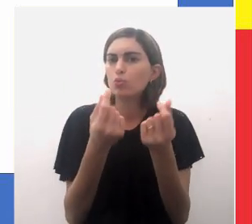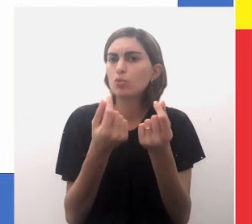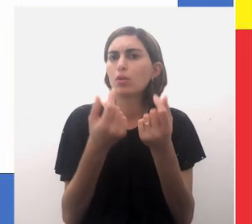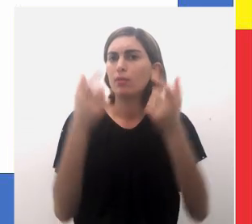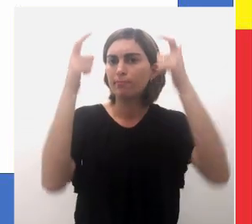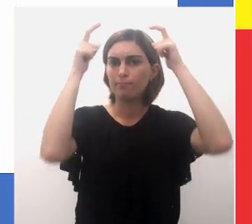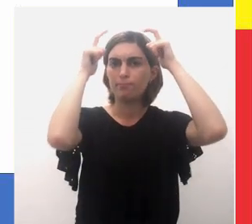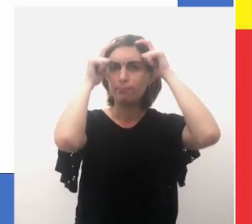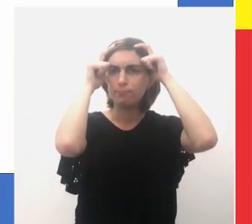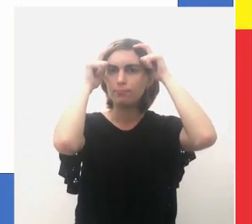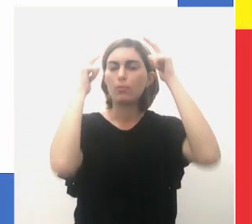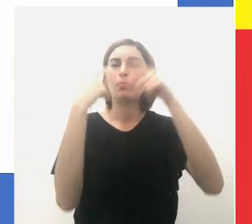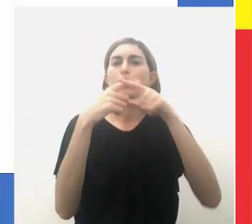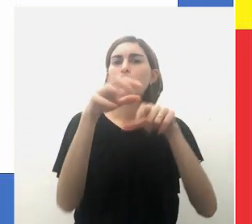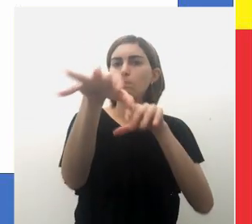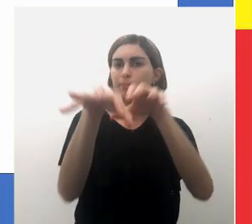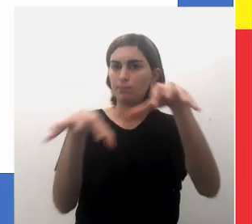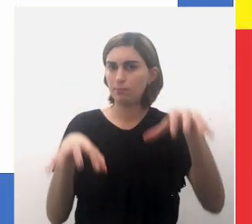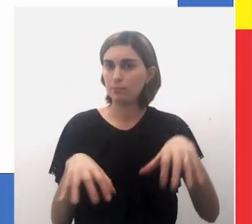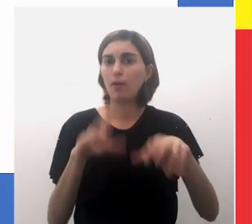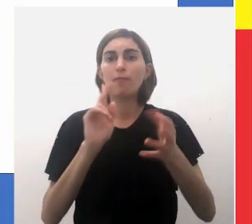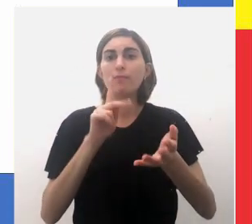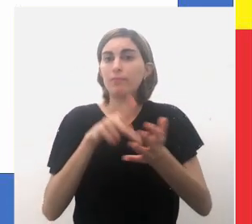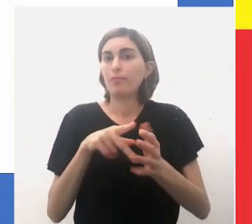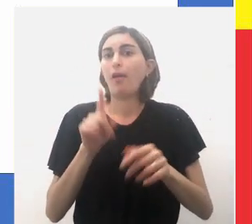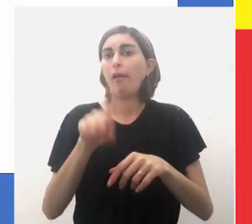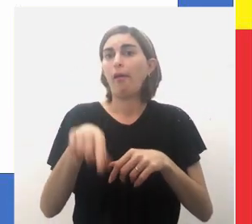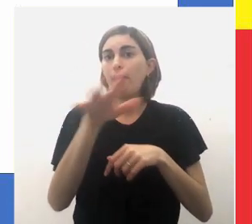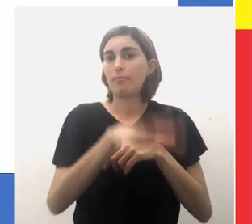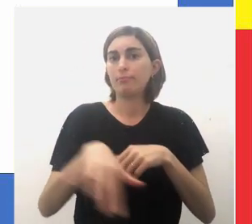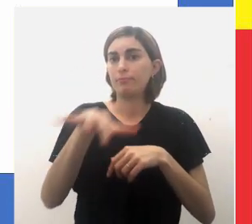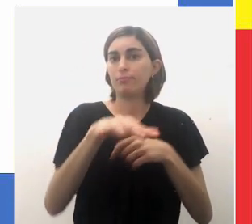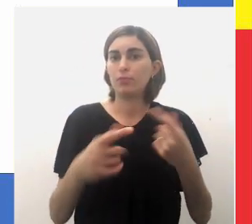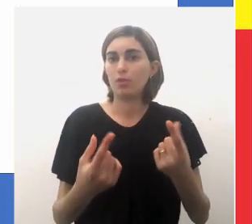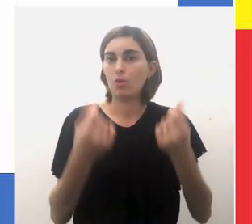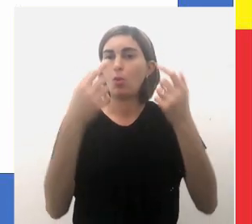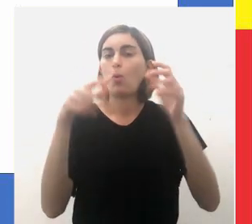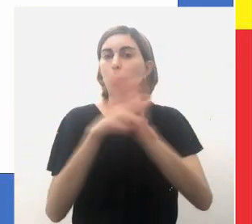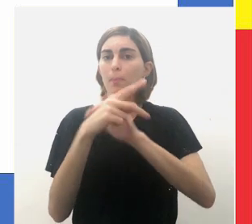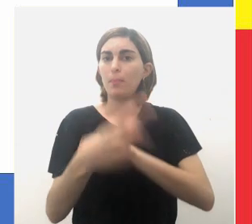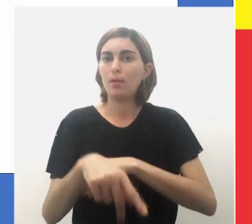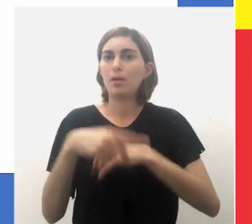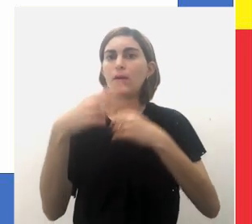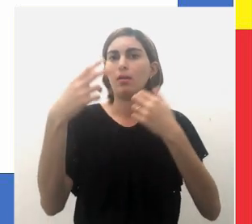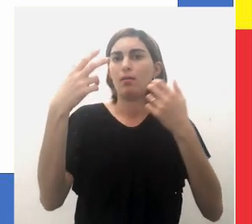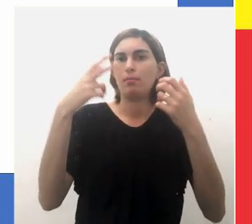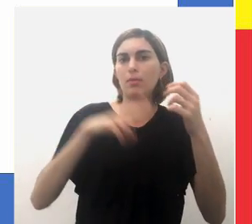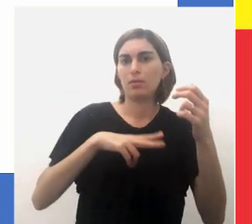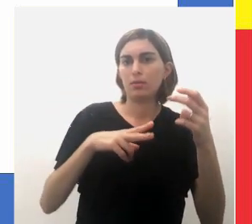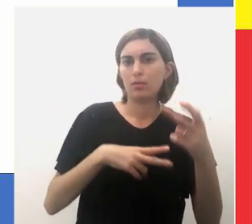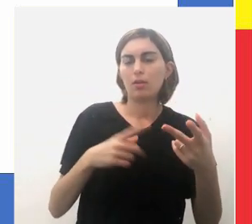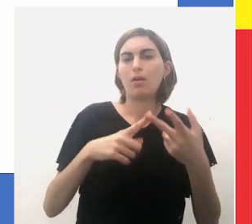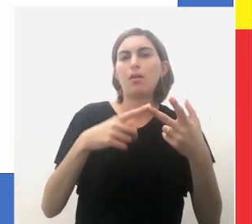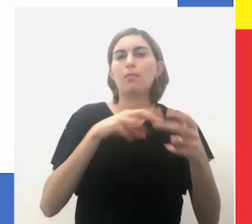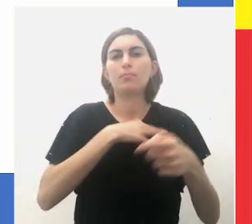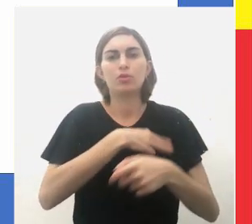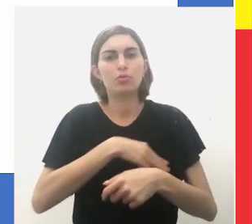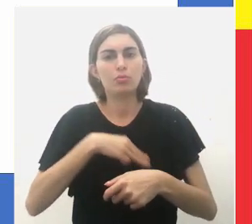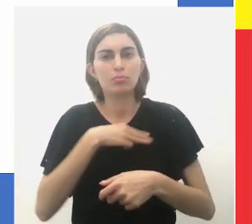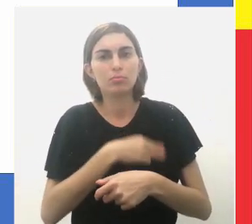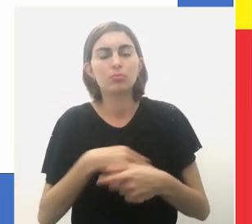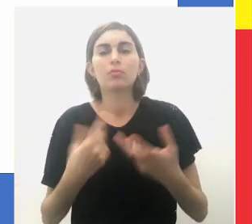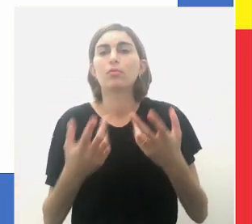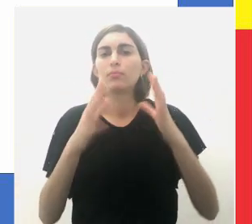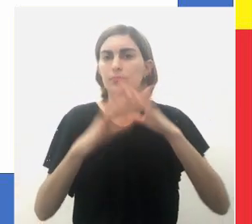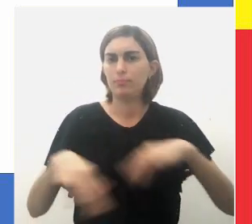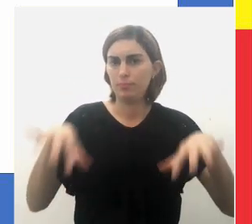da coroa, porque as aldeias, na realidade, era a aldeia da Corte Real, de Câmara, de particular, de missionários.